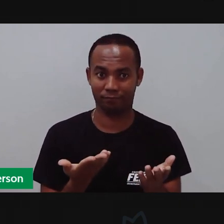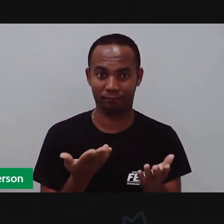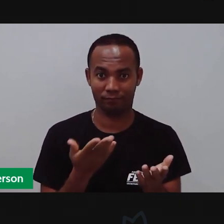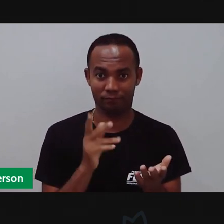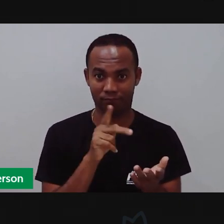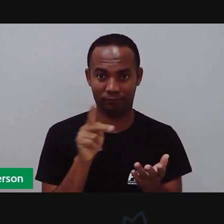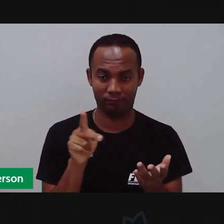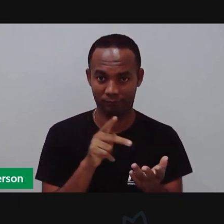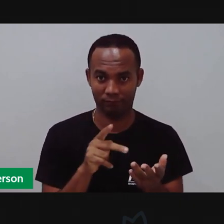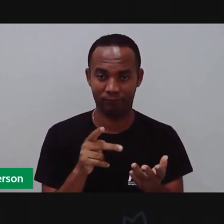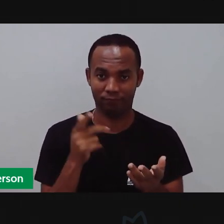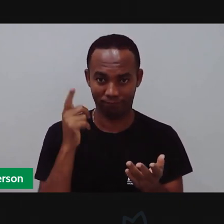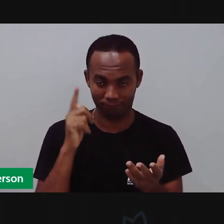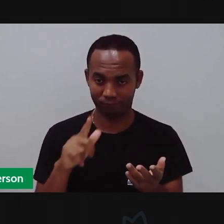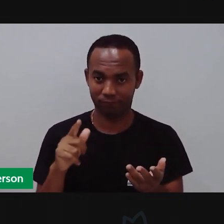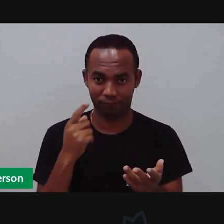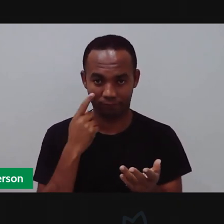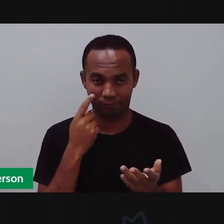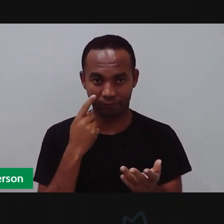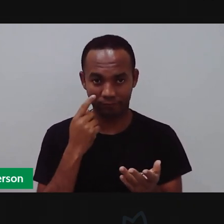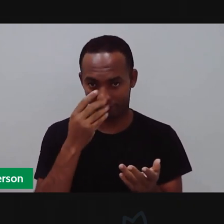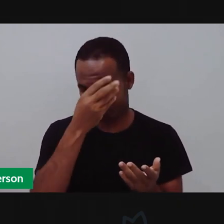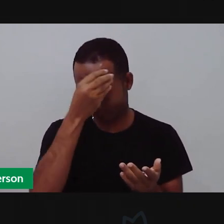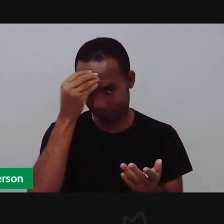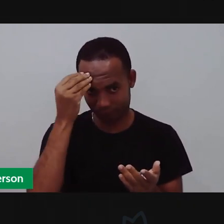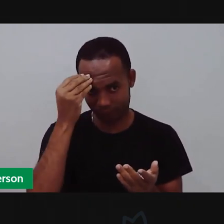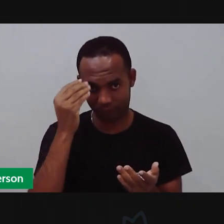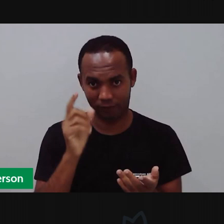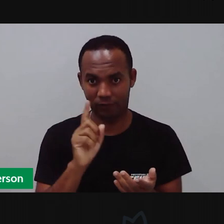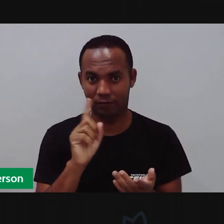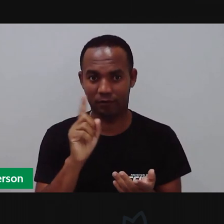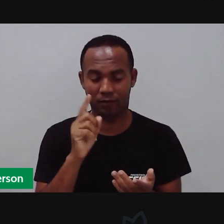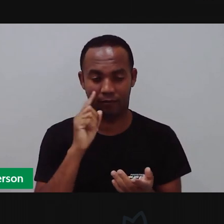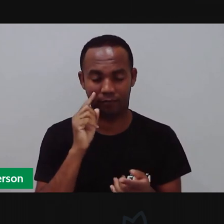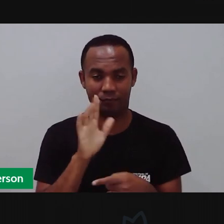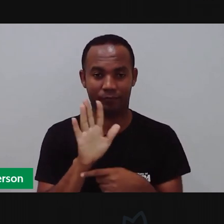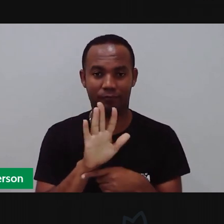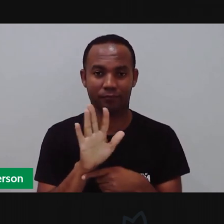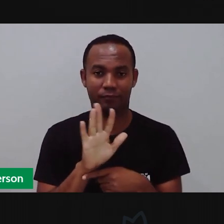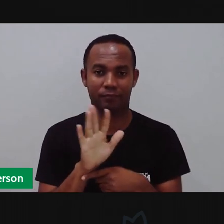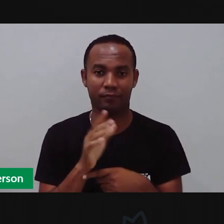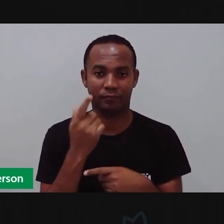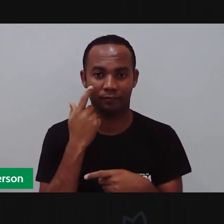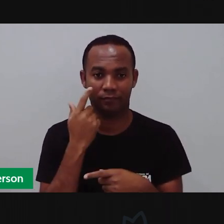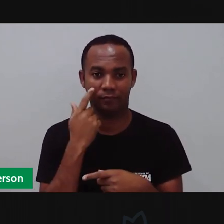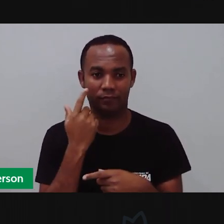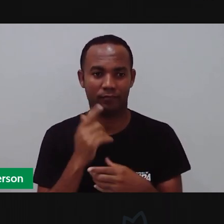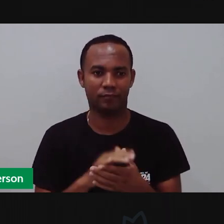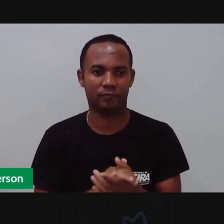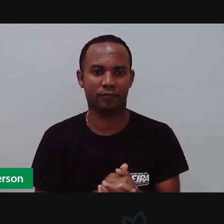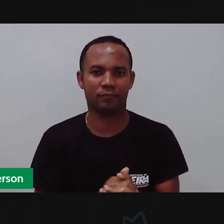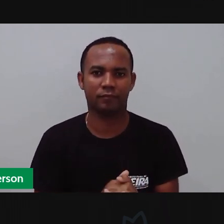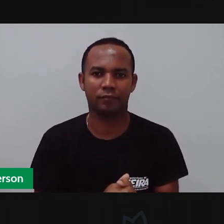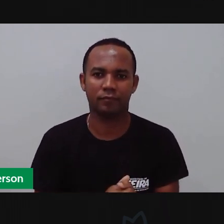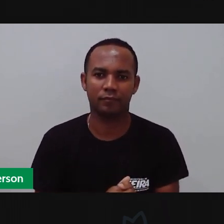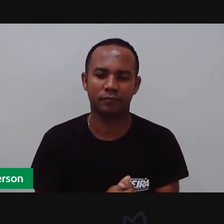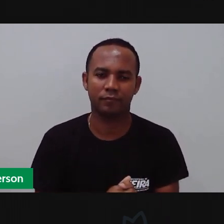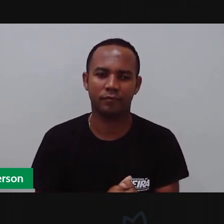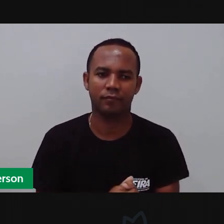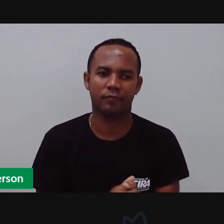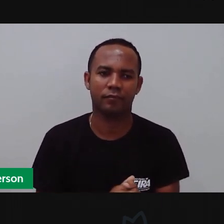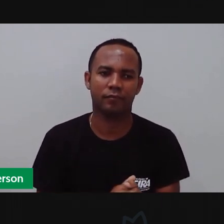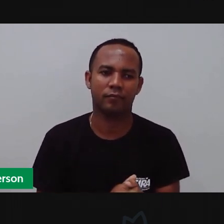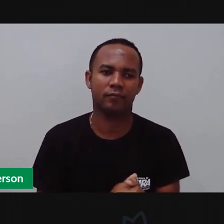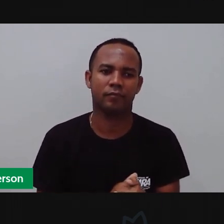Pró Maria, né? Esqueceu de abrir o slide, ela vai abrir inclusive agora, né?